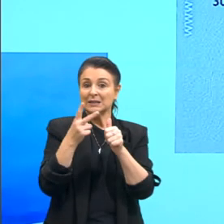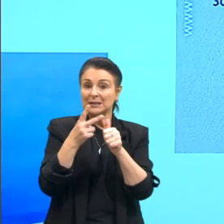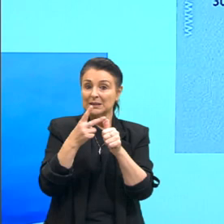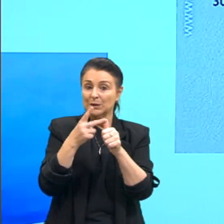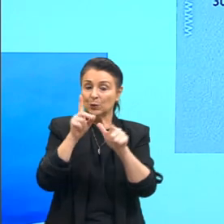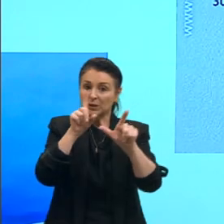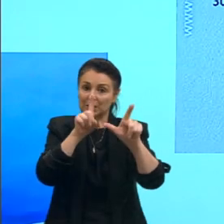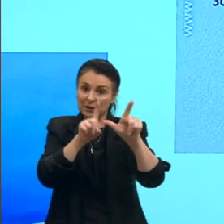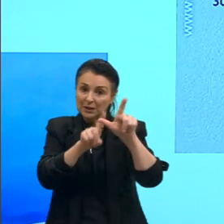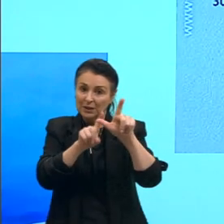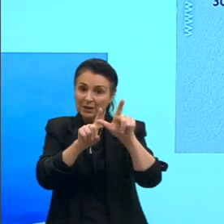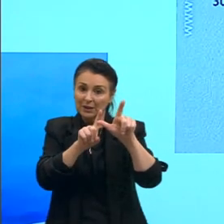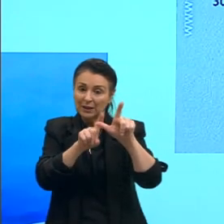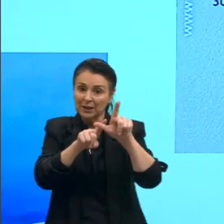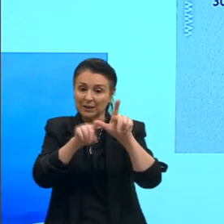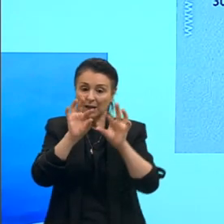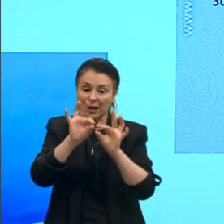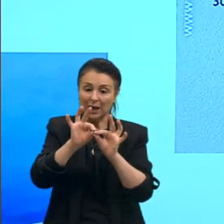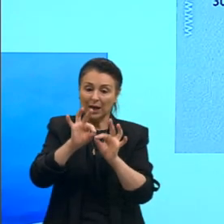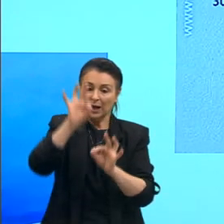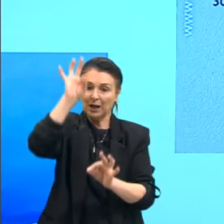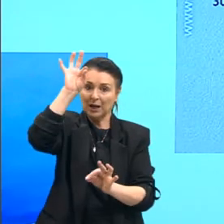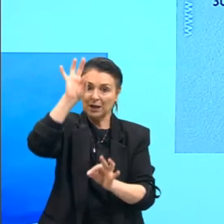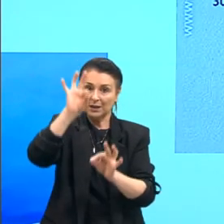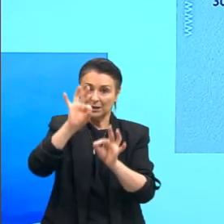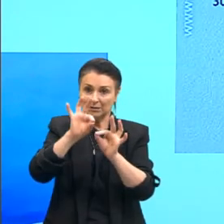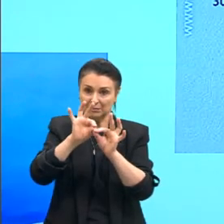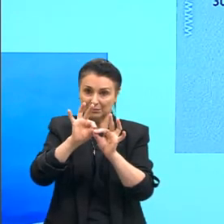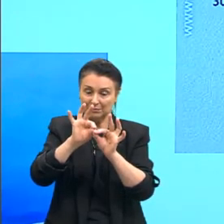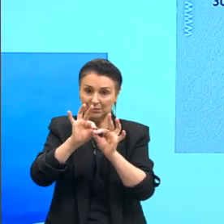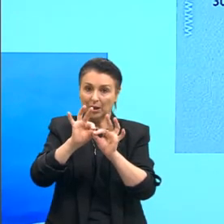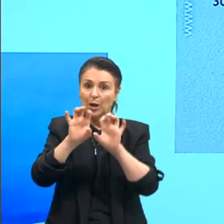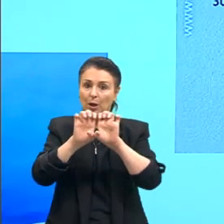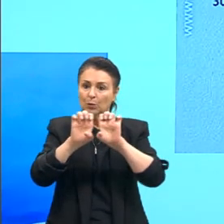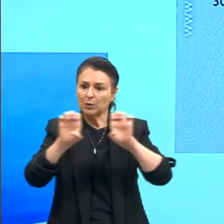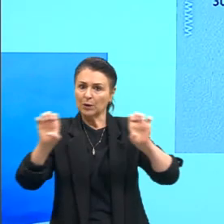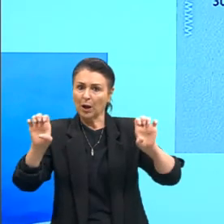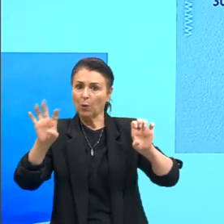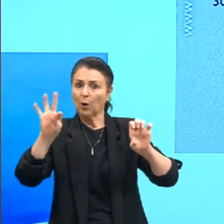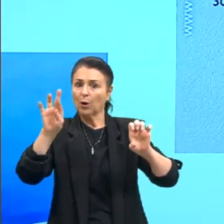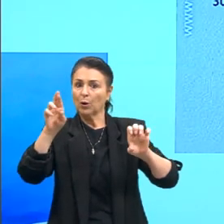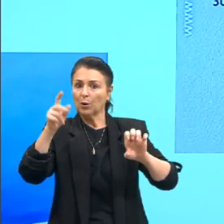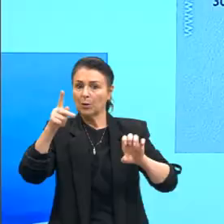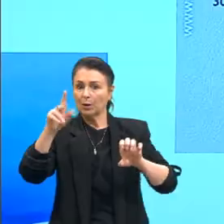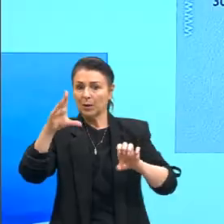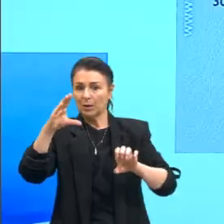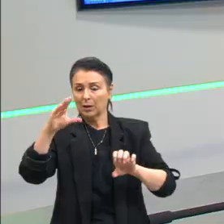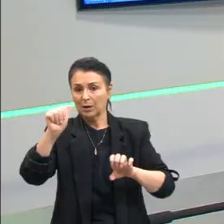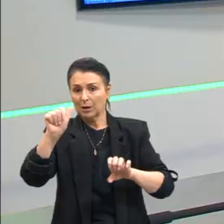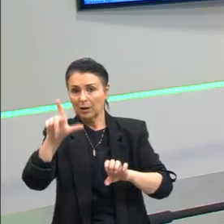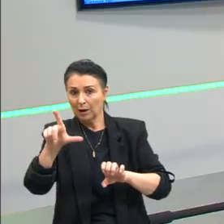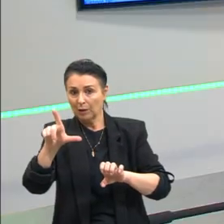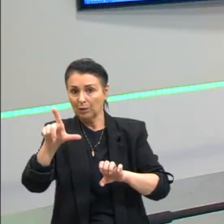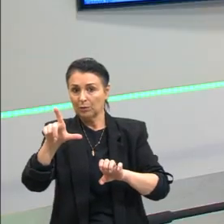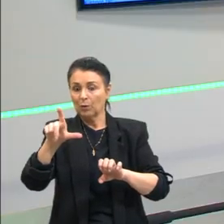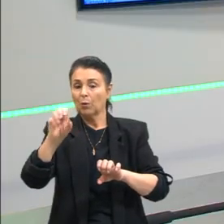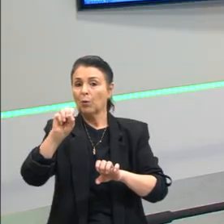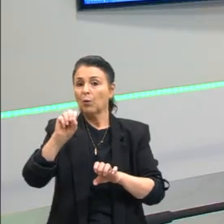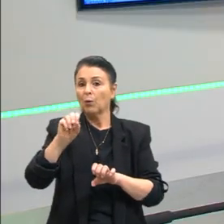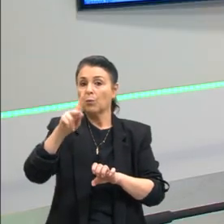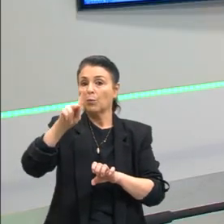dizer a latitude, certo? Se é equatorial, se é tropical ou se é polar, tá, meninos e meninas, lembra disso aí.